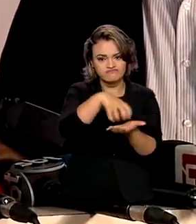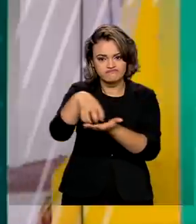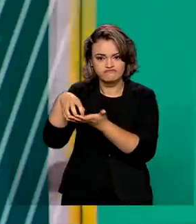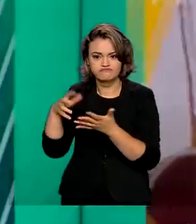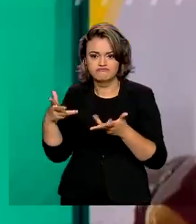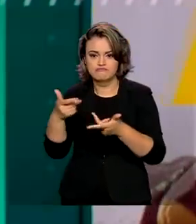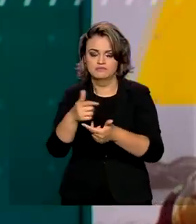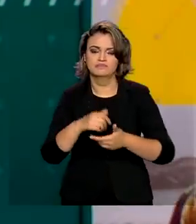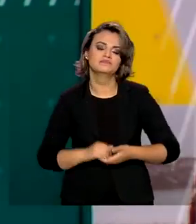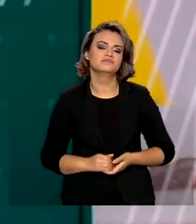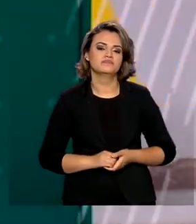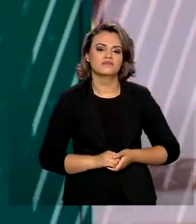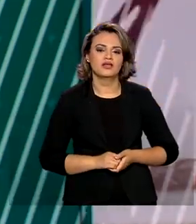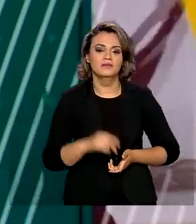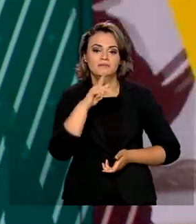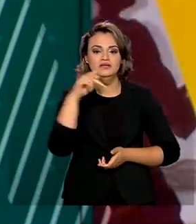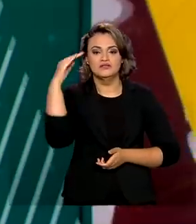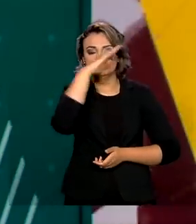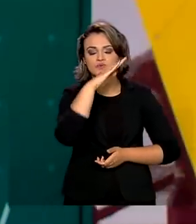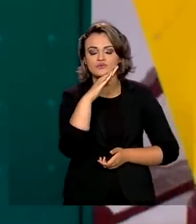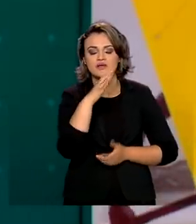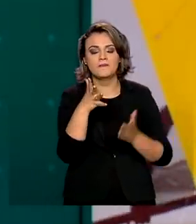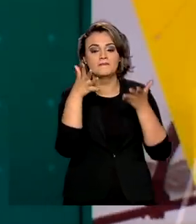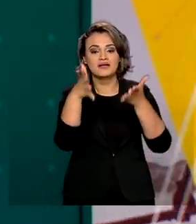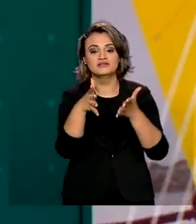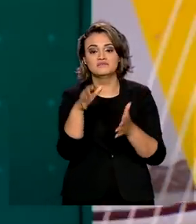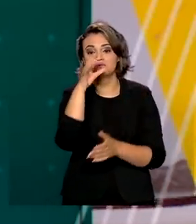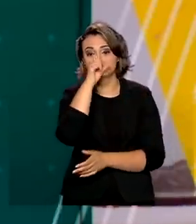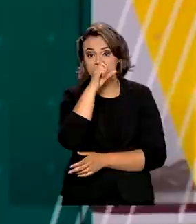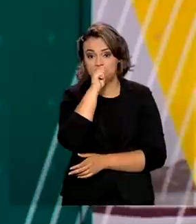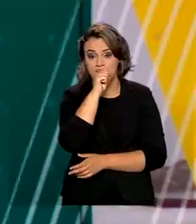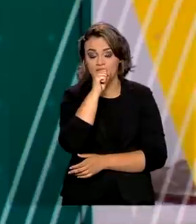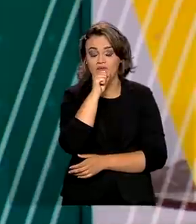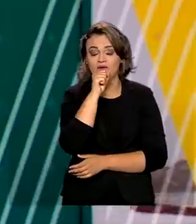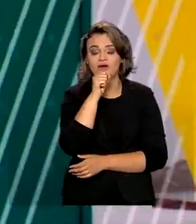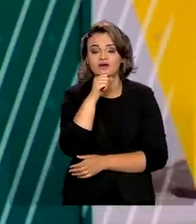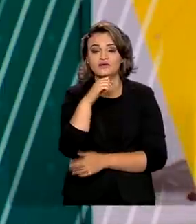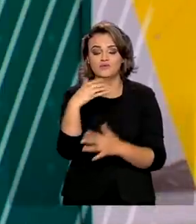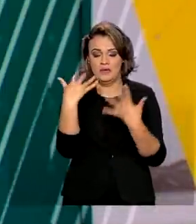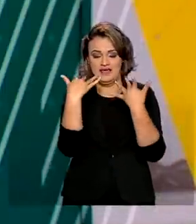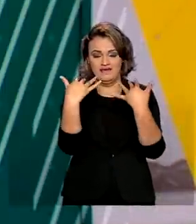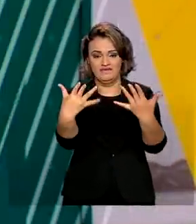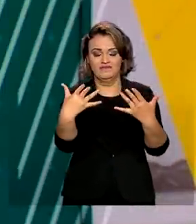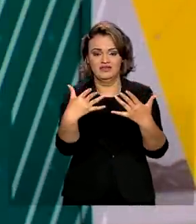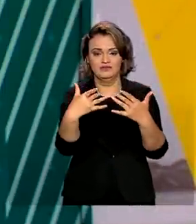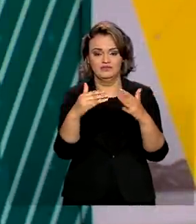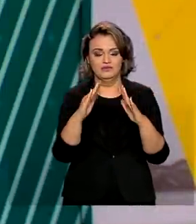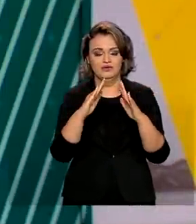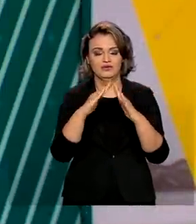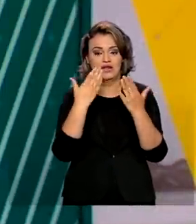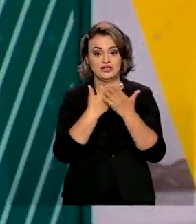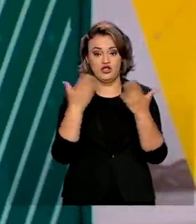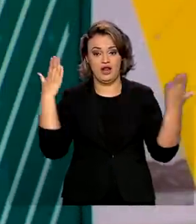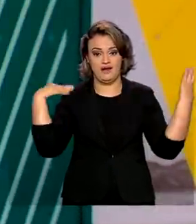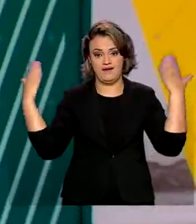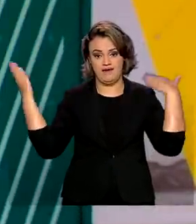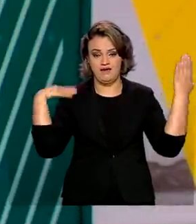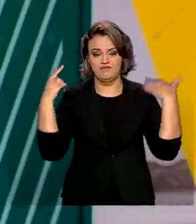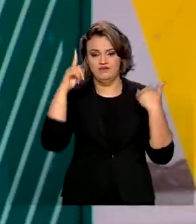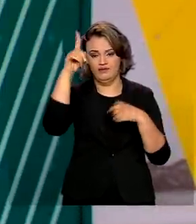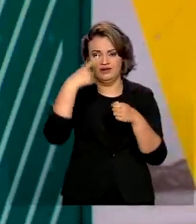excelência. O presidente Jair Bolsonaro participou neste fim de semana de uma cerimônia na Escola Naval, no Rio de Janeiro.